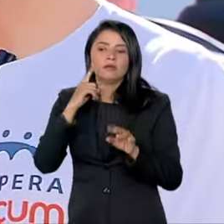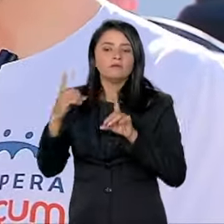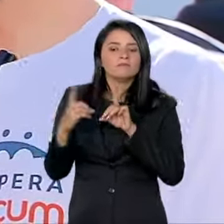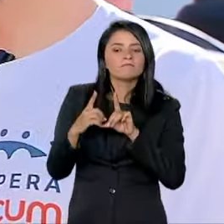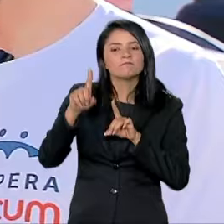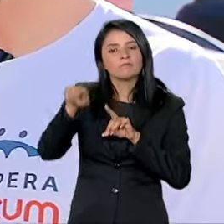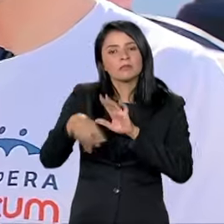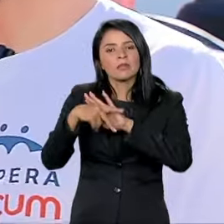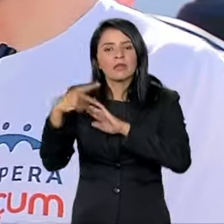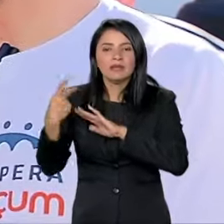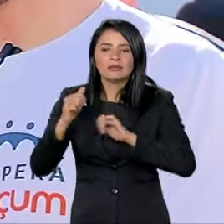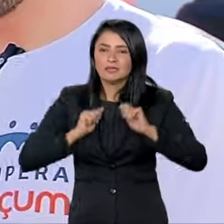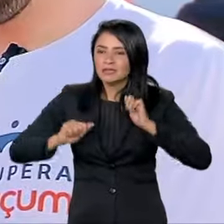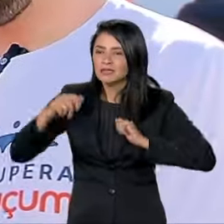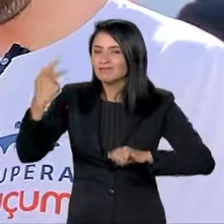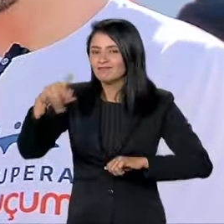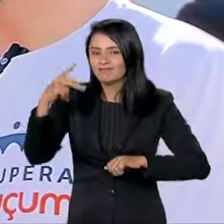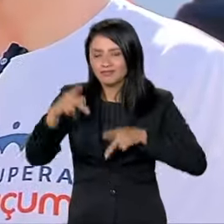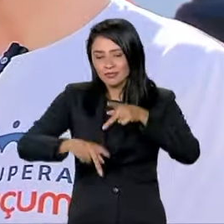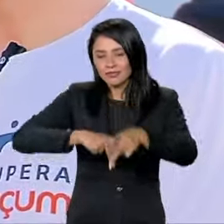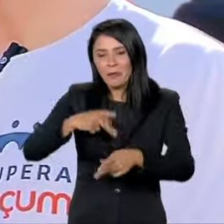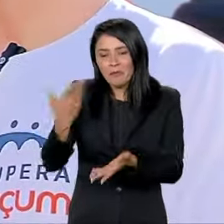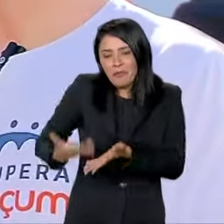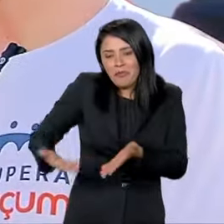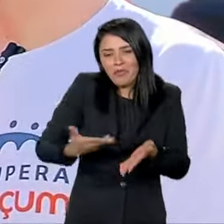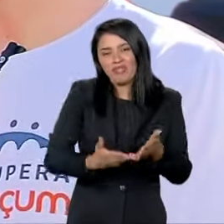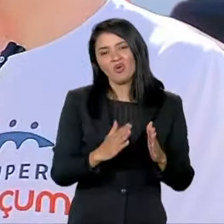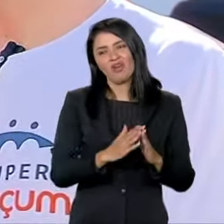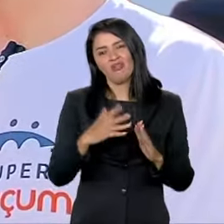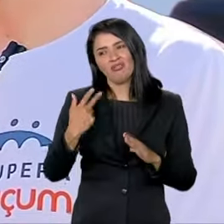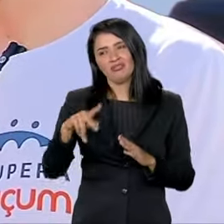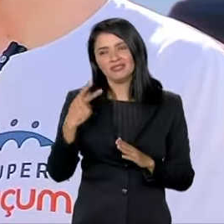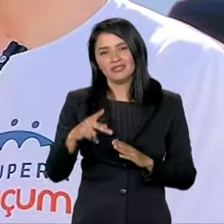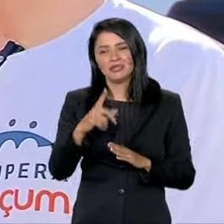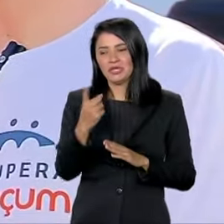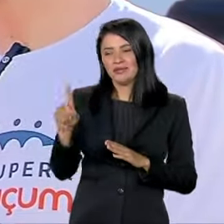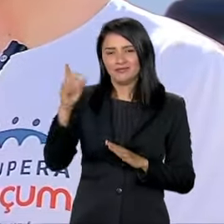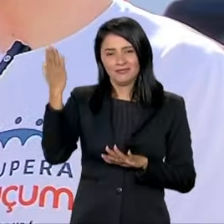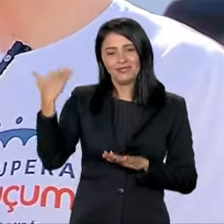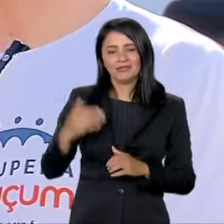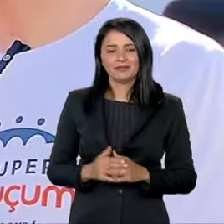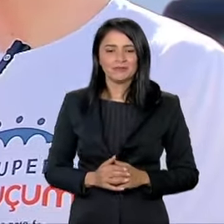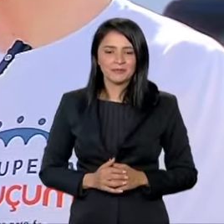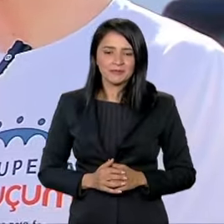anseio dessa população que perdeu as suas moradias nesse último evento.